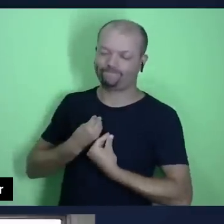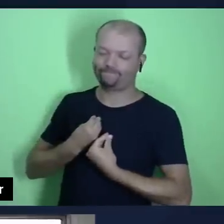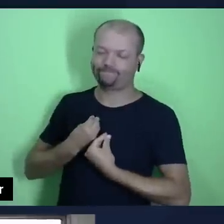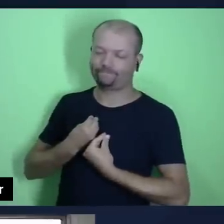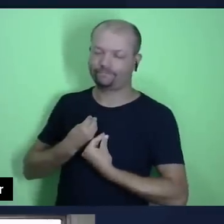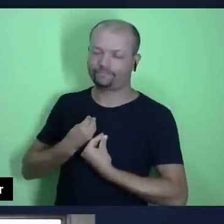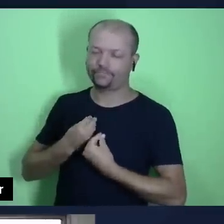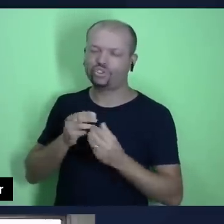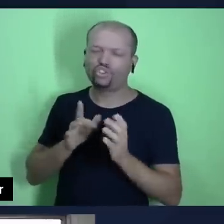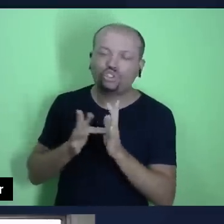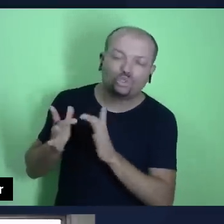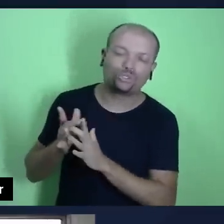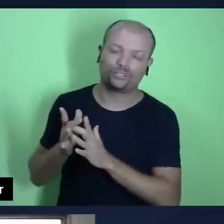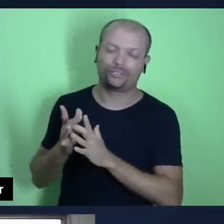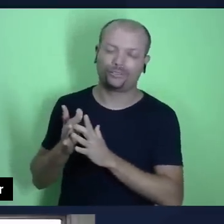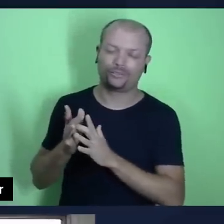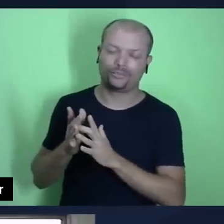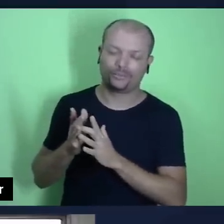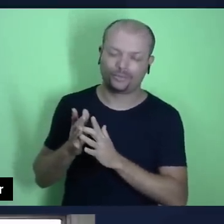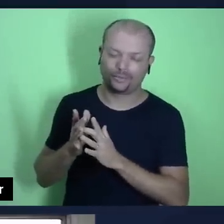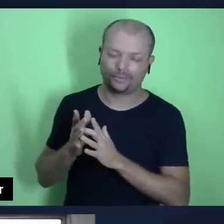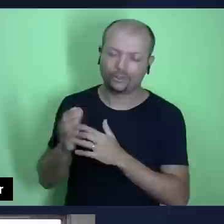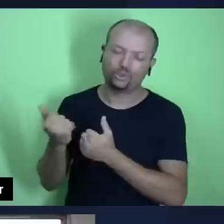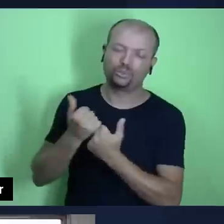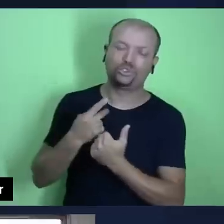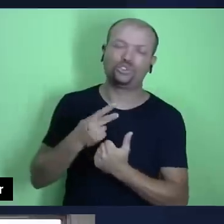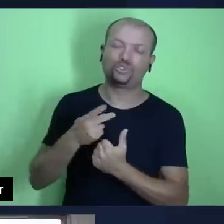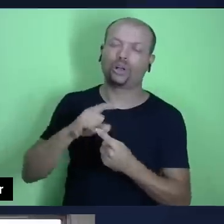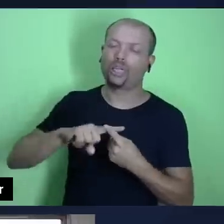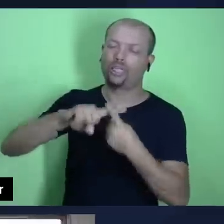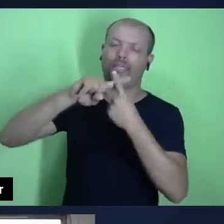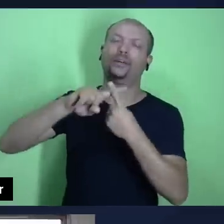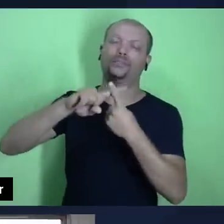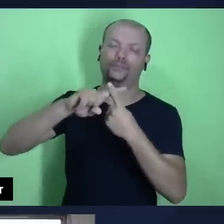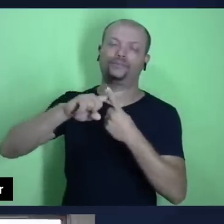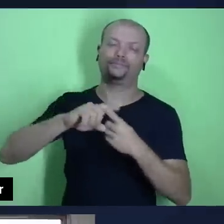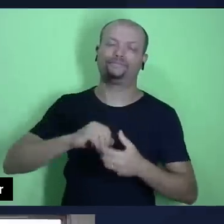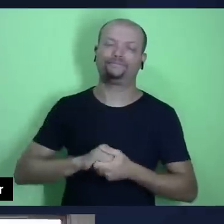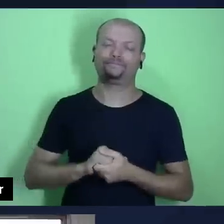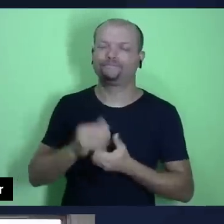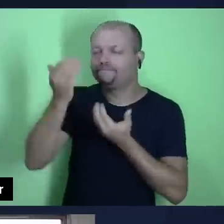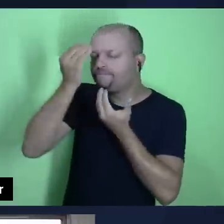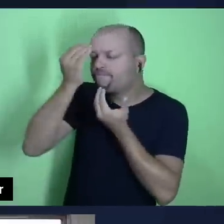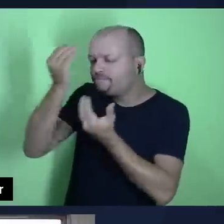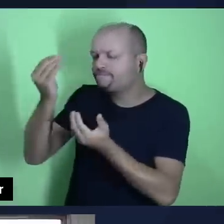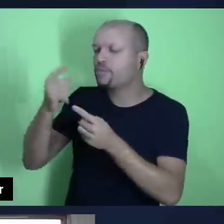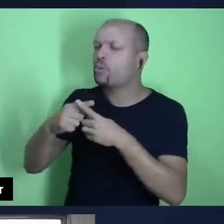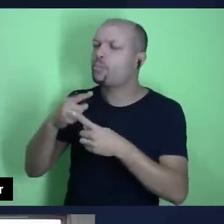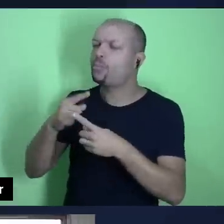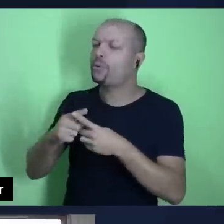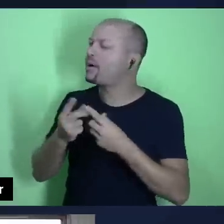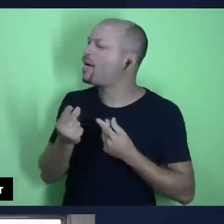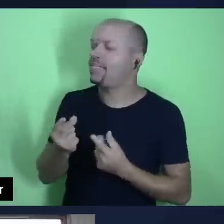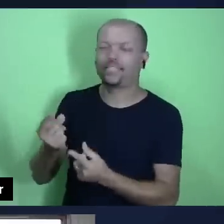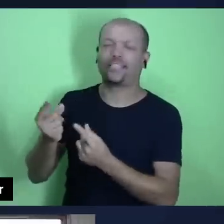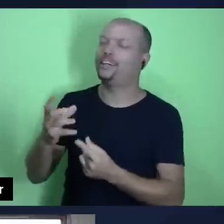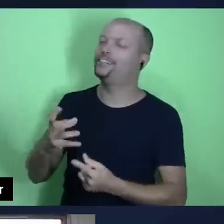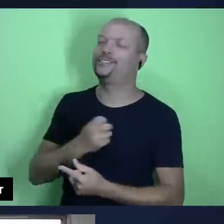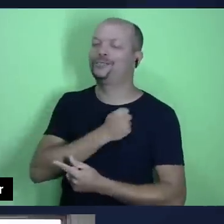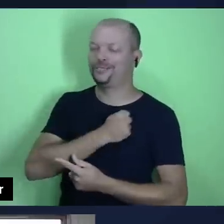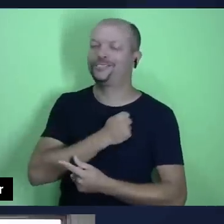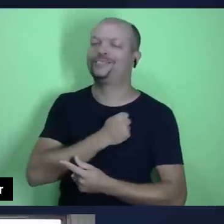Jesus Cristo em nosso lugar na cruz do Calvário e agradecemos por essa eterna salvação